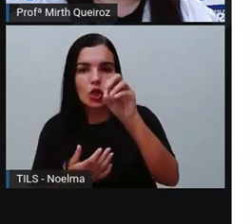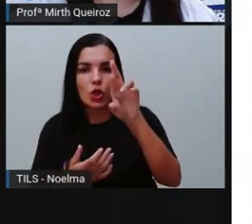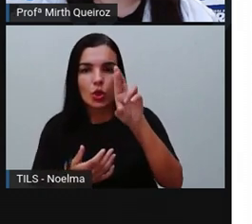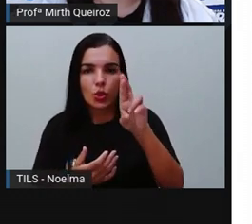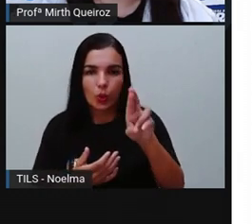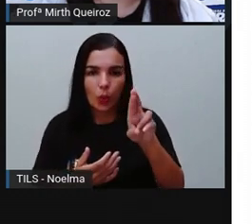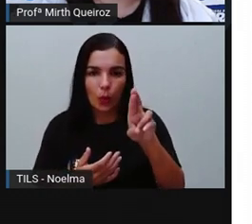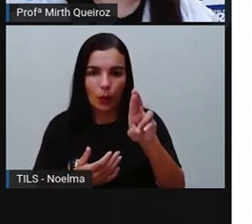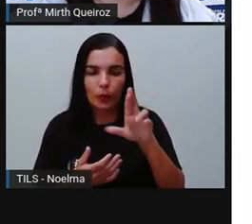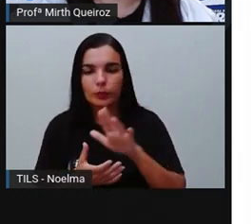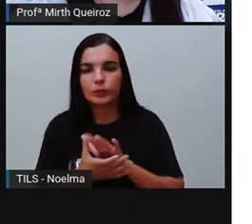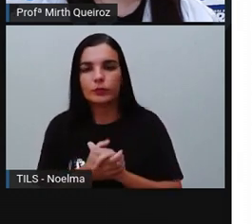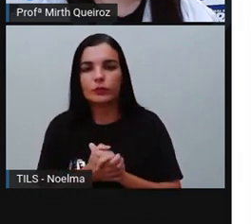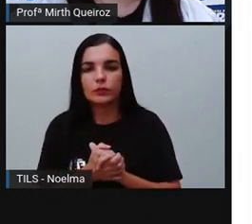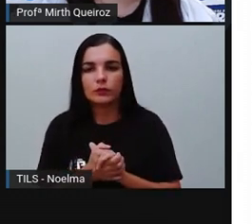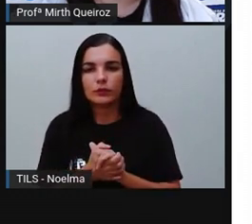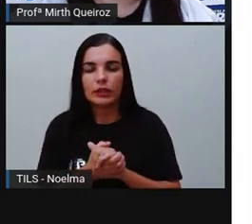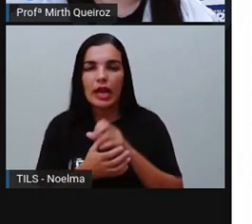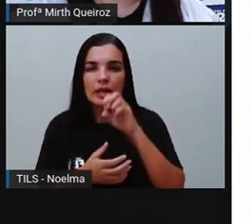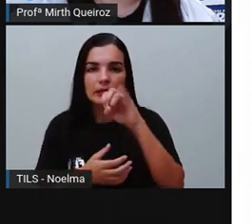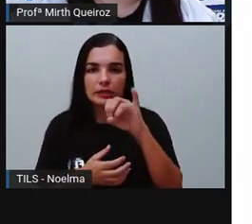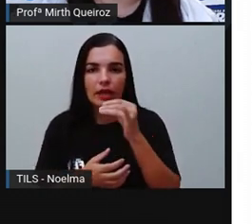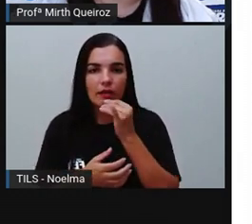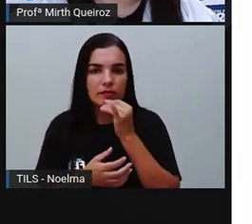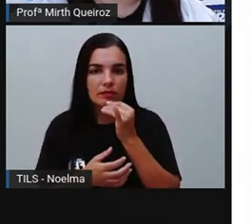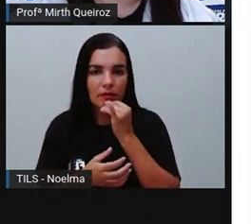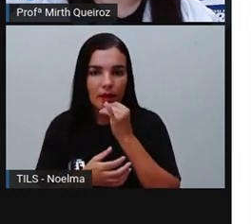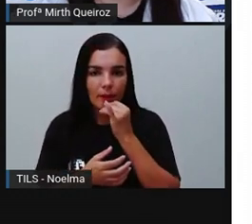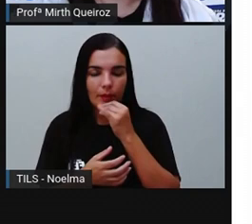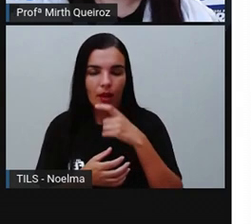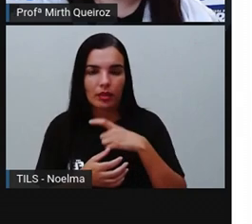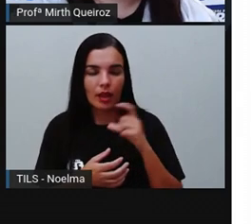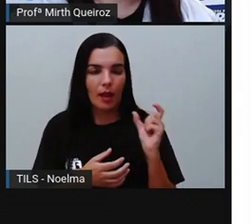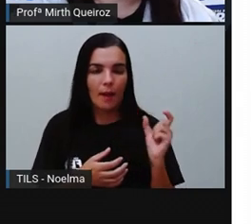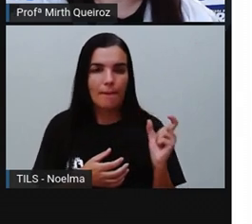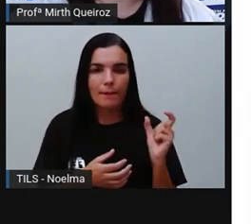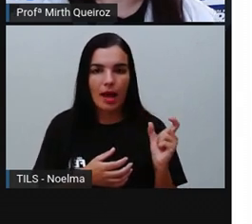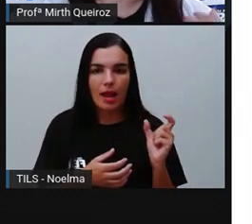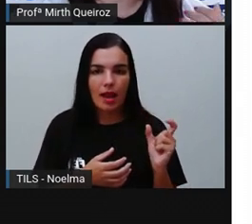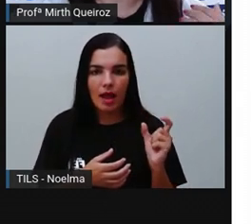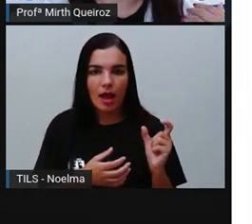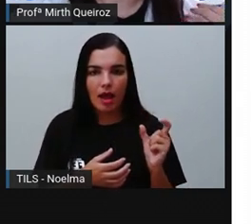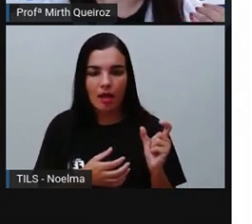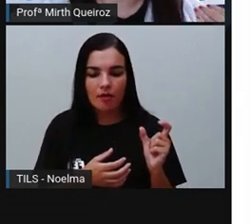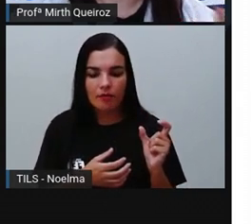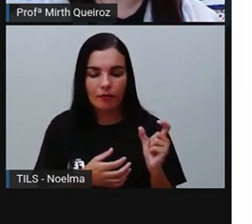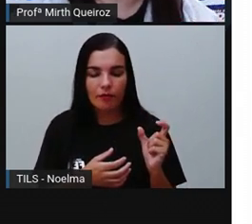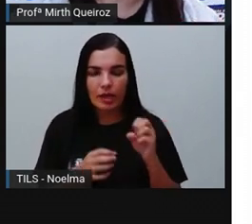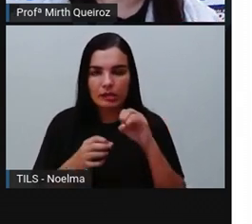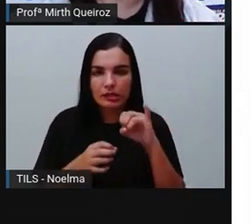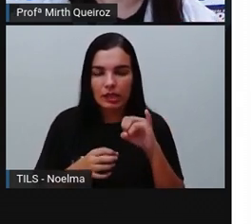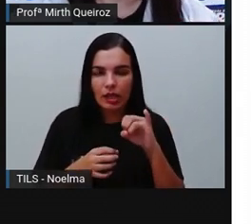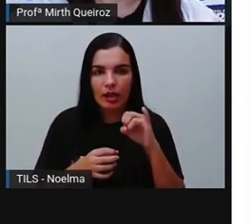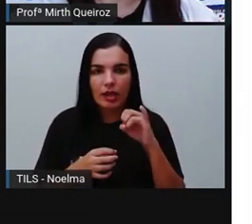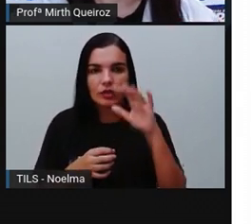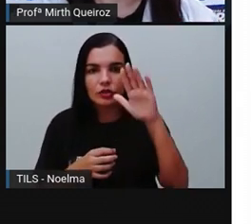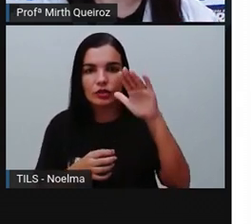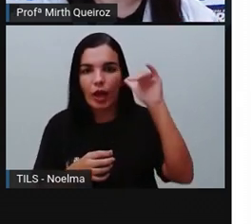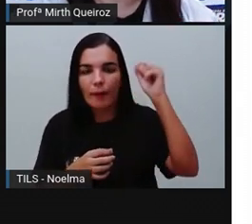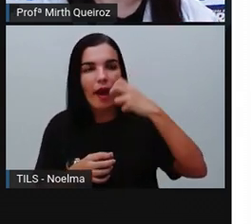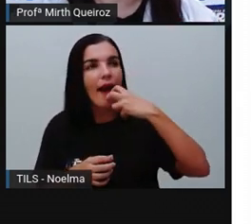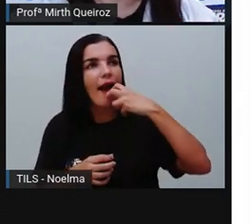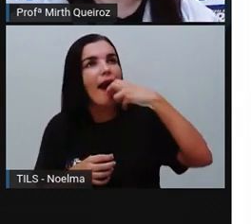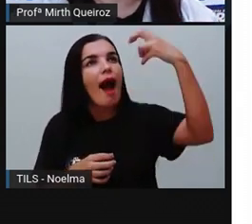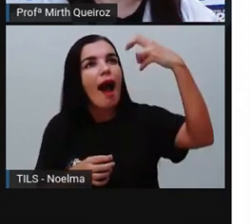aí essa sílaba? Quando a gente fala, pronuncia essa palavra alto, né? Ou então, de forma como se a gente estivesse chamando, a gente